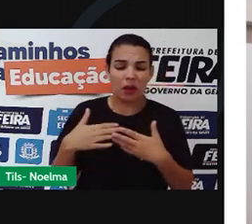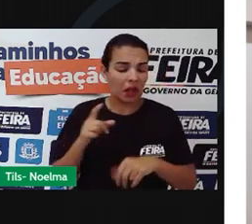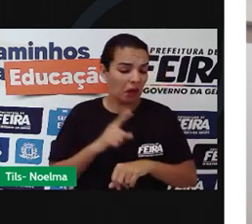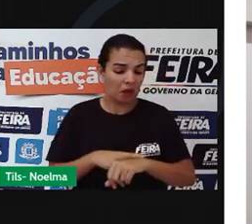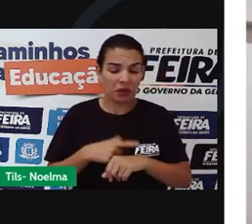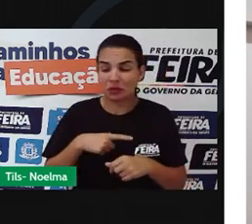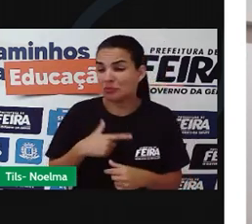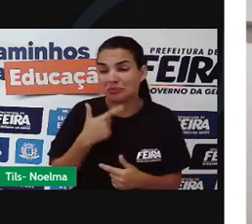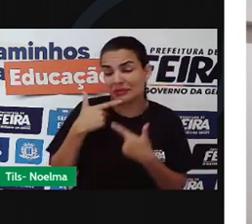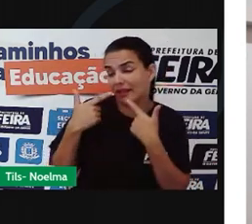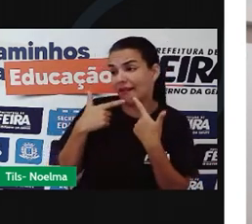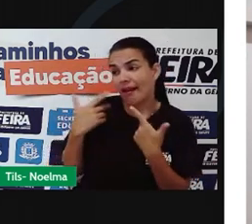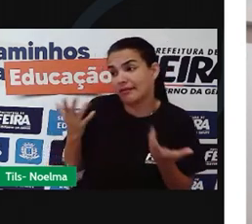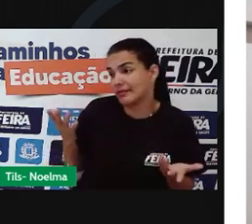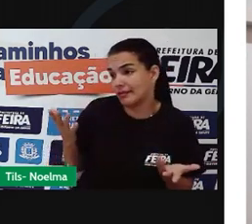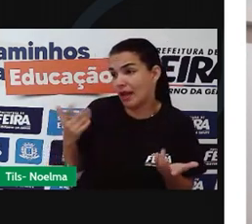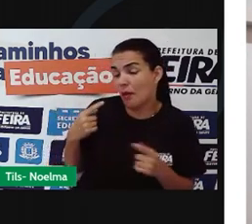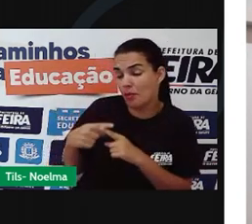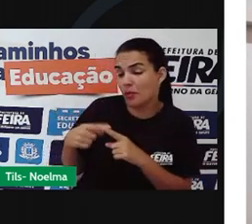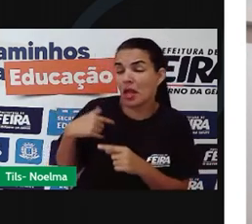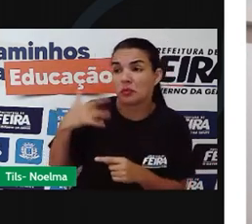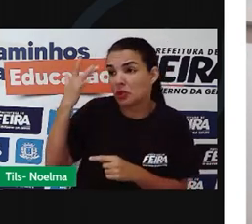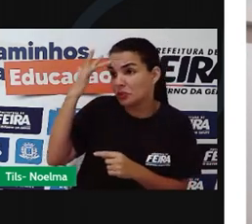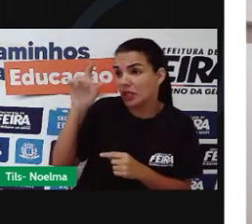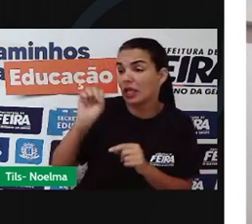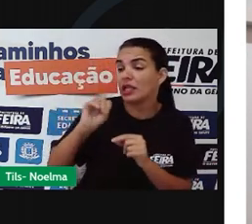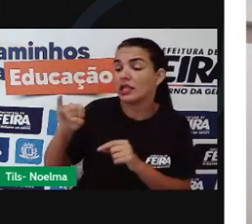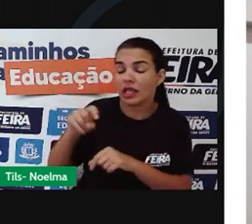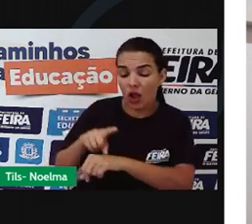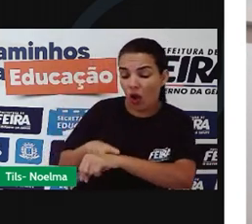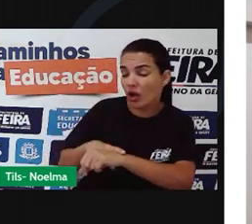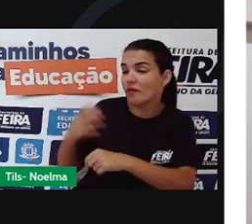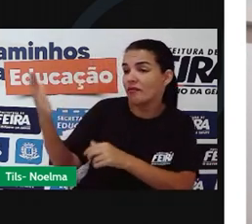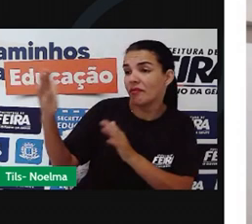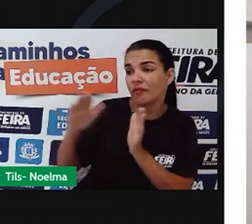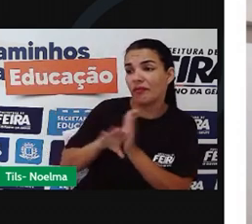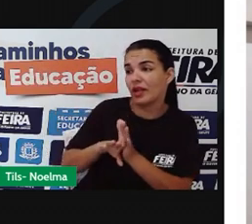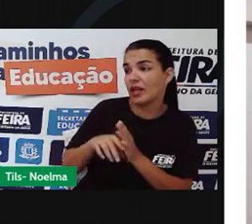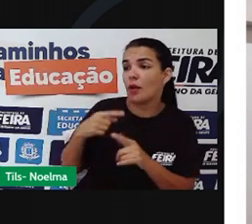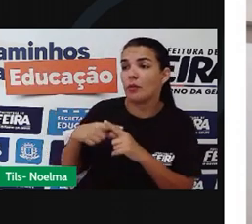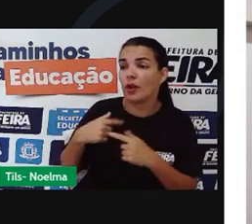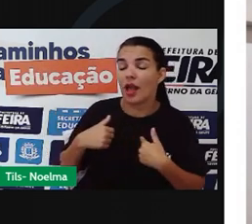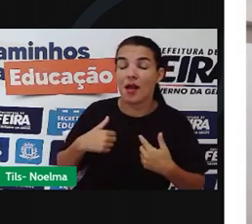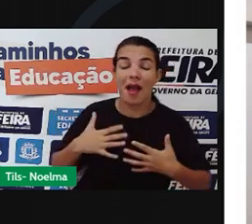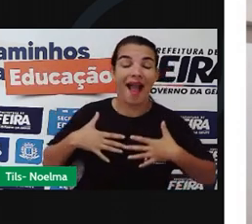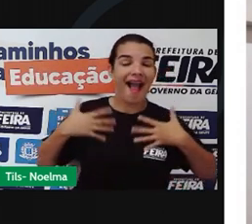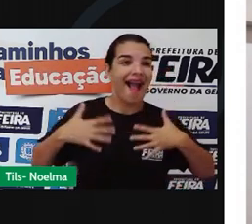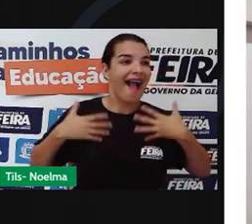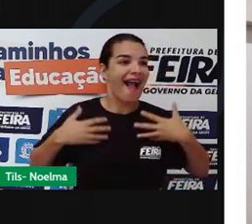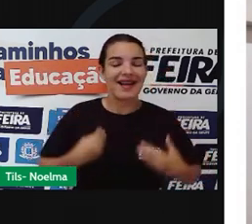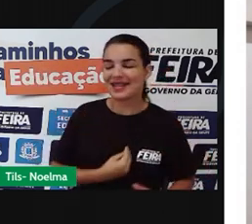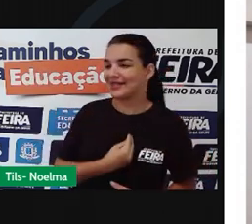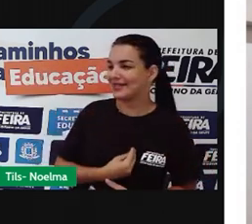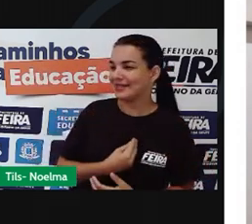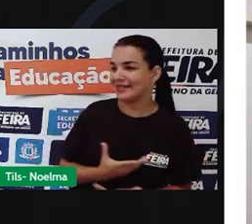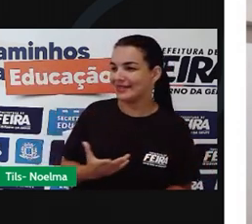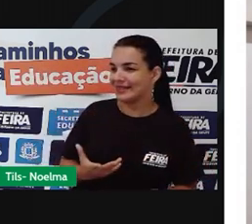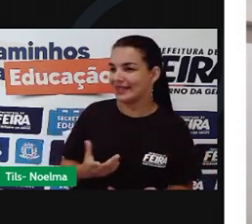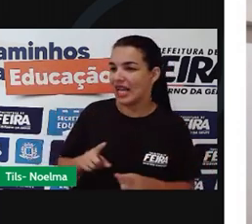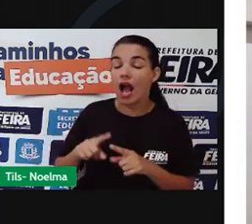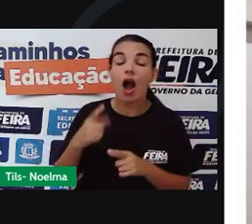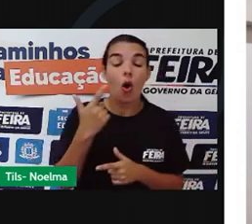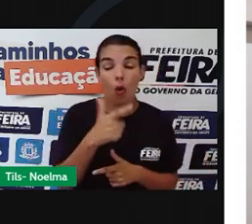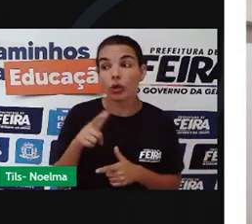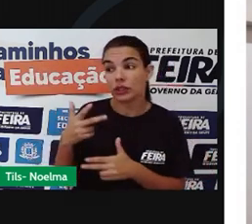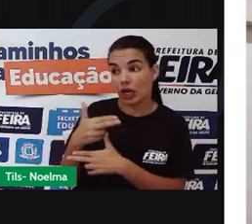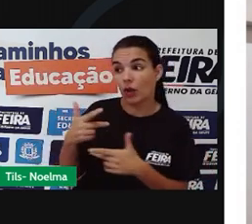não tem graça. Daí eu nem sei que horas você vai chegar e vai deixar minha vida mais alegre. Ah, outra